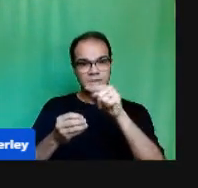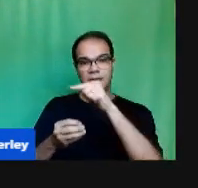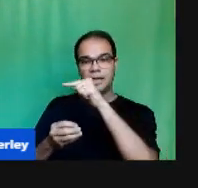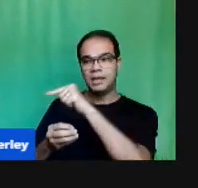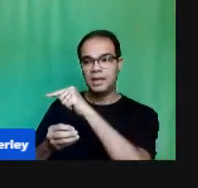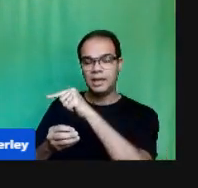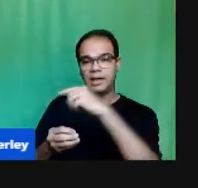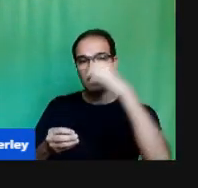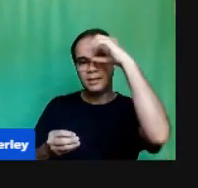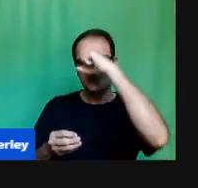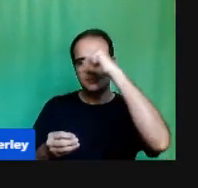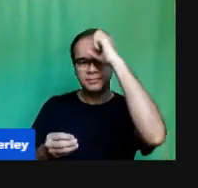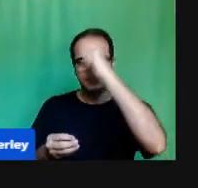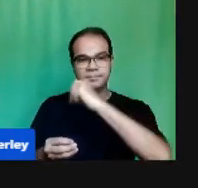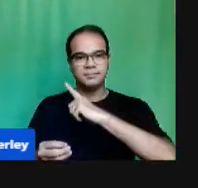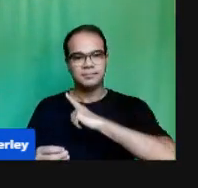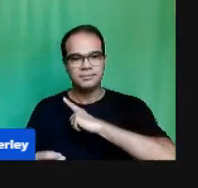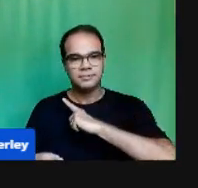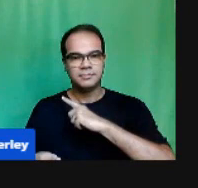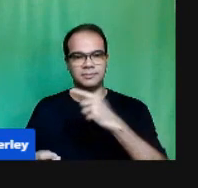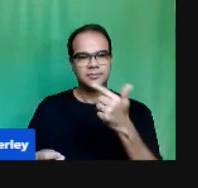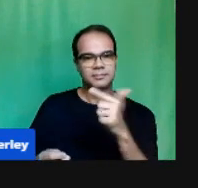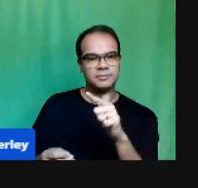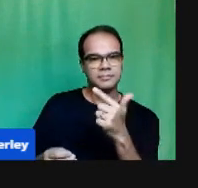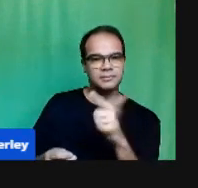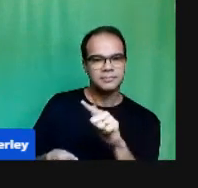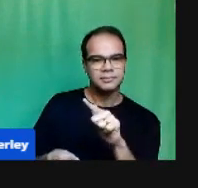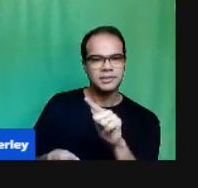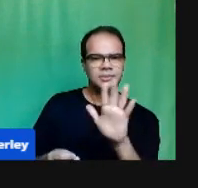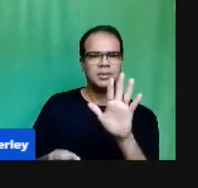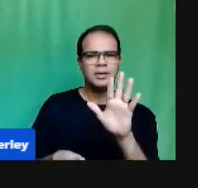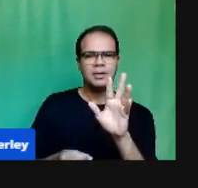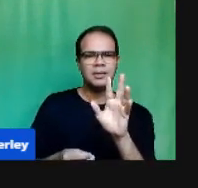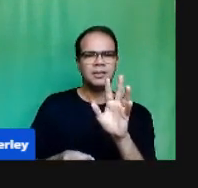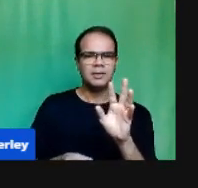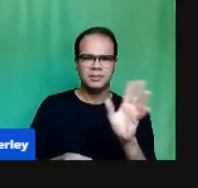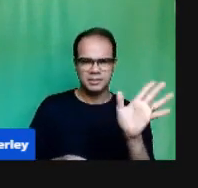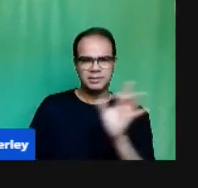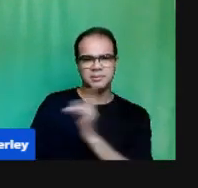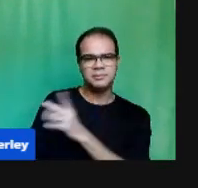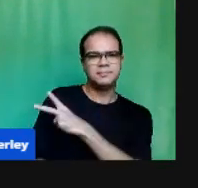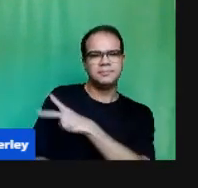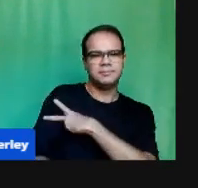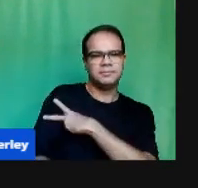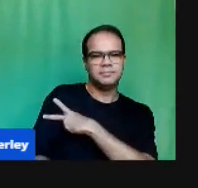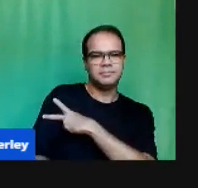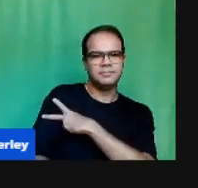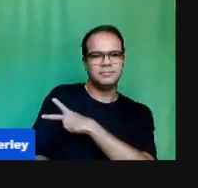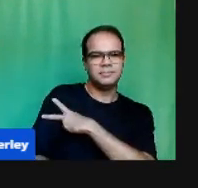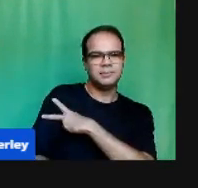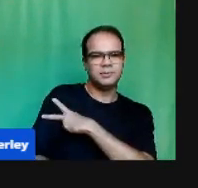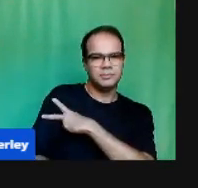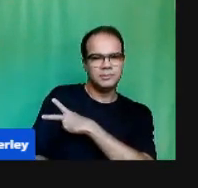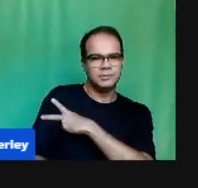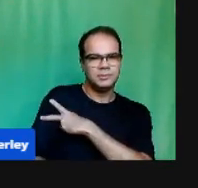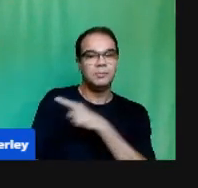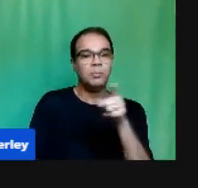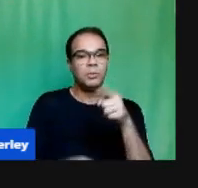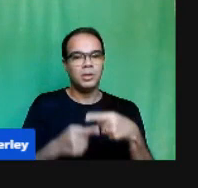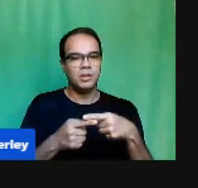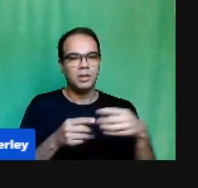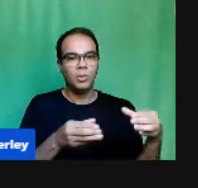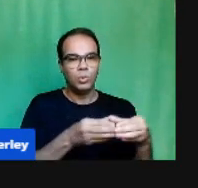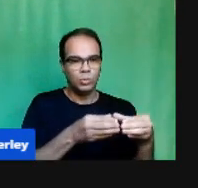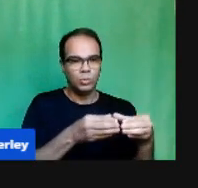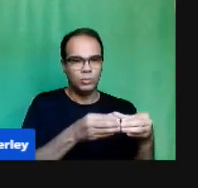Especificamente Na sala De segundo ano Nas turmas De segundo ano Que são as turmas Que o nosso grupo Faz